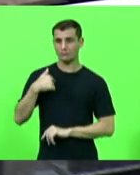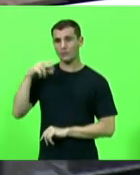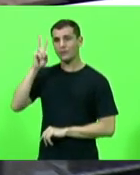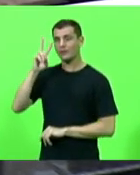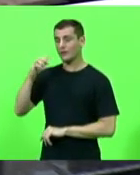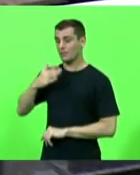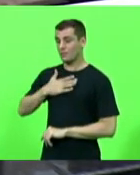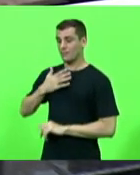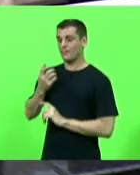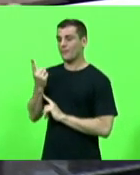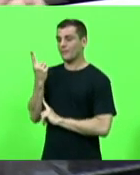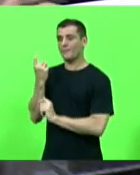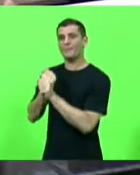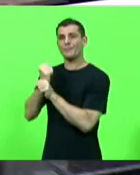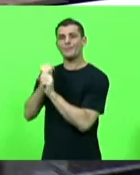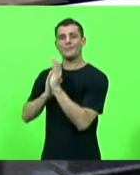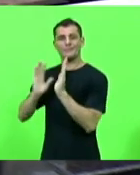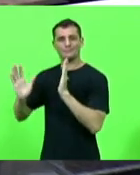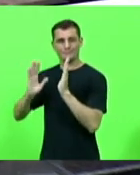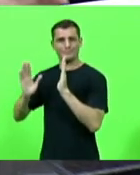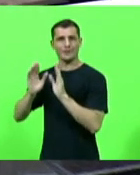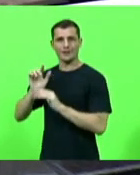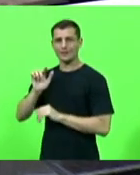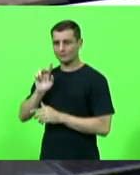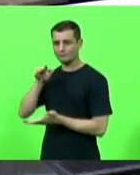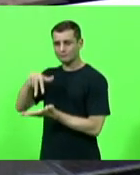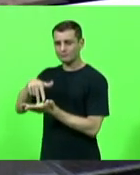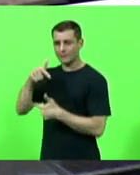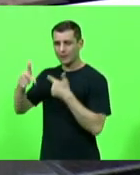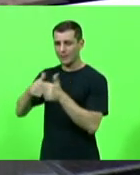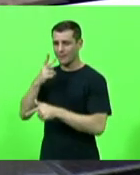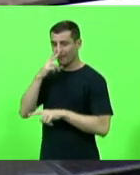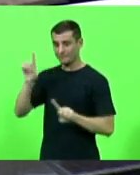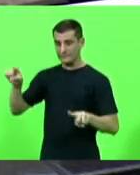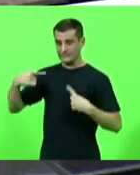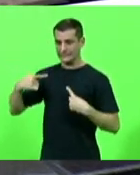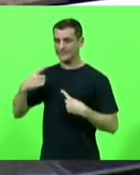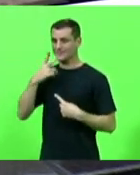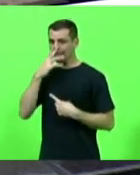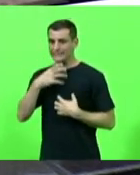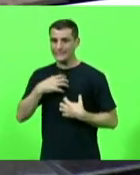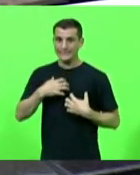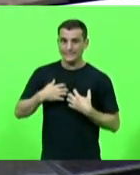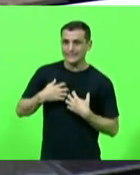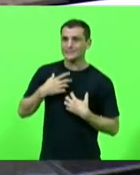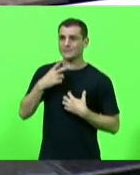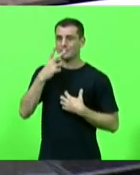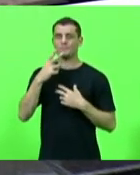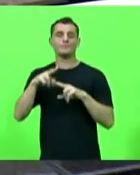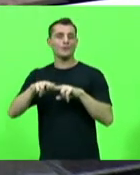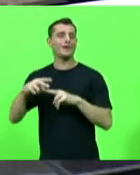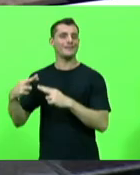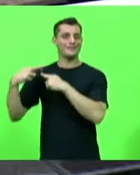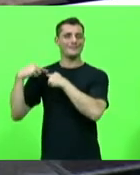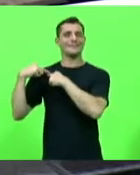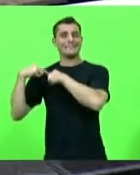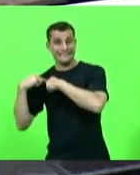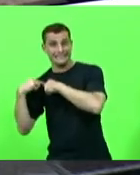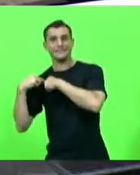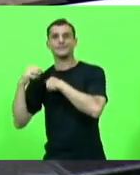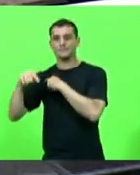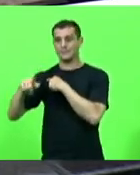sempre desafiador e a gente sente-se até intimidado porque cai sobre os ombros o peso da responsabilidade de